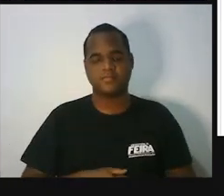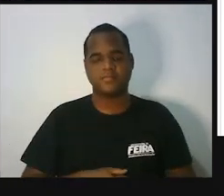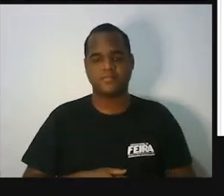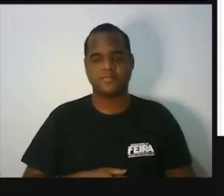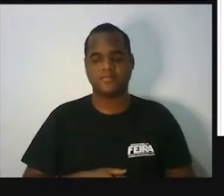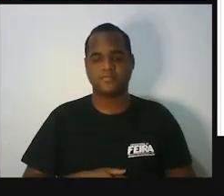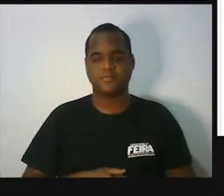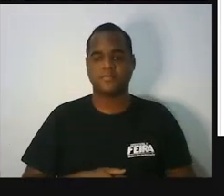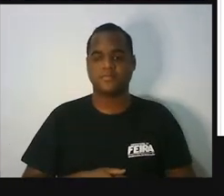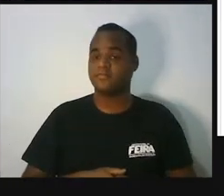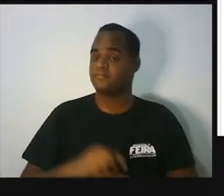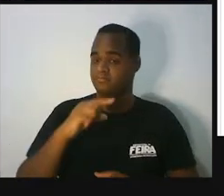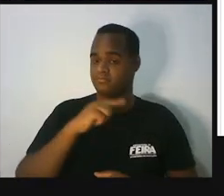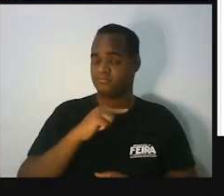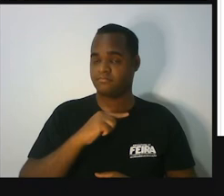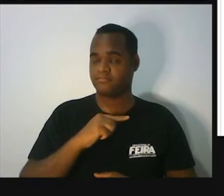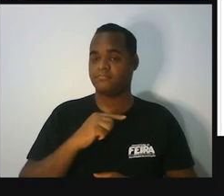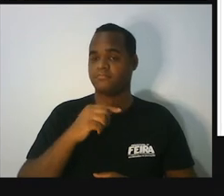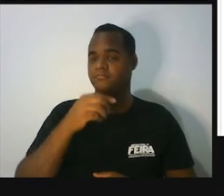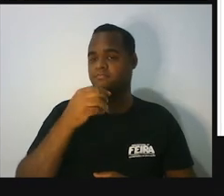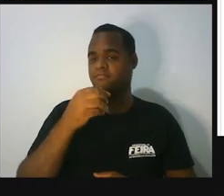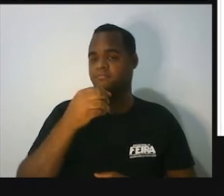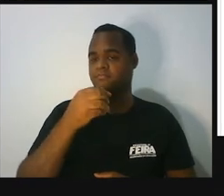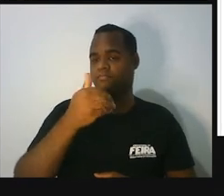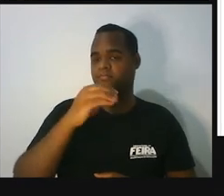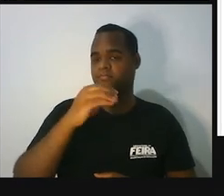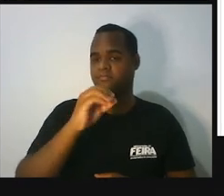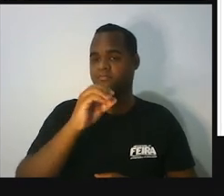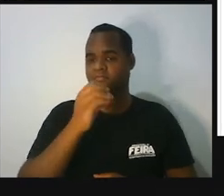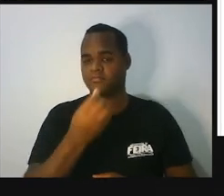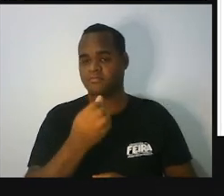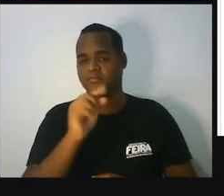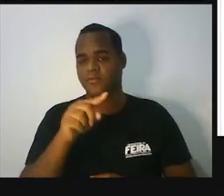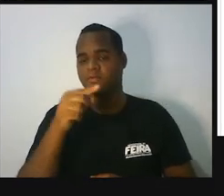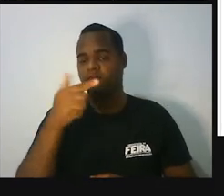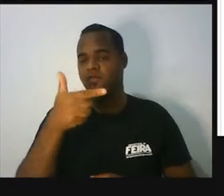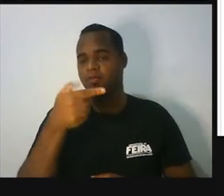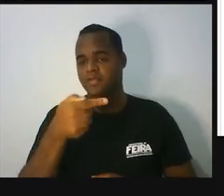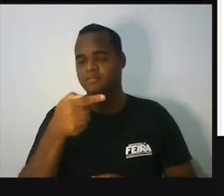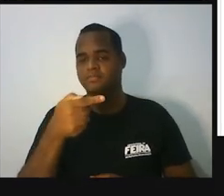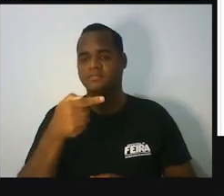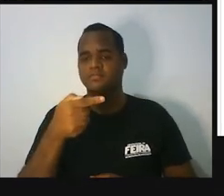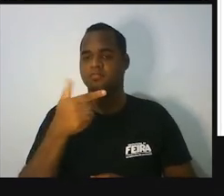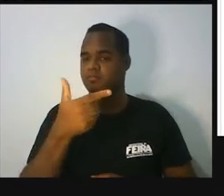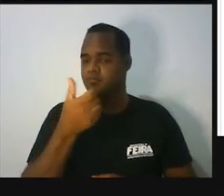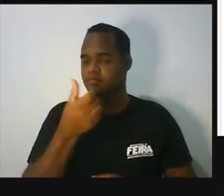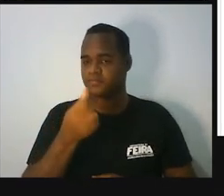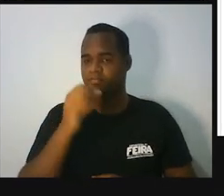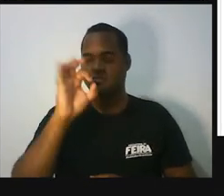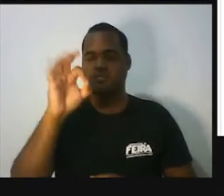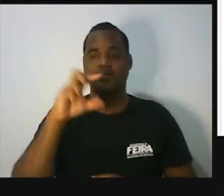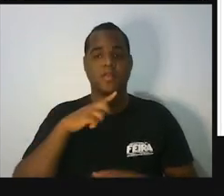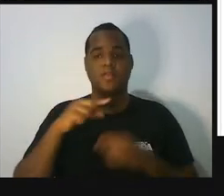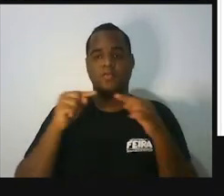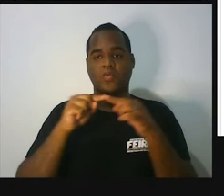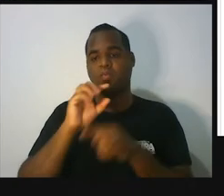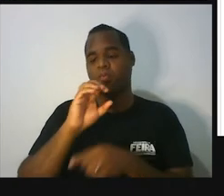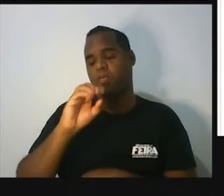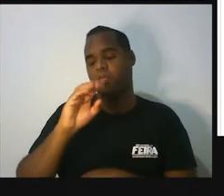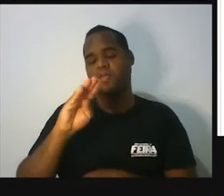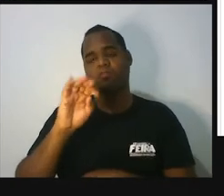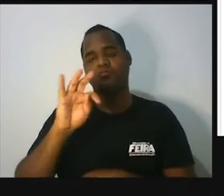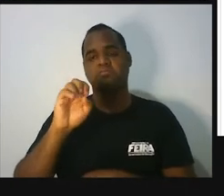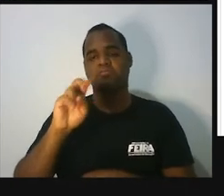Esse ângulo de 106,26 graus, ele é chamado de ângulo obtuso.